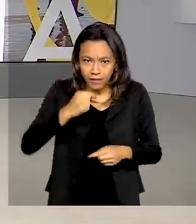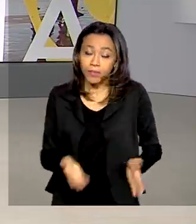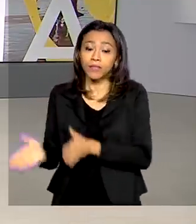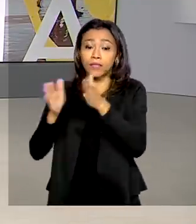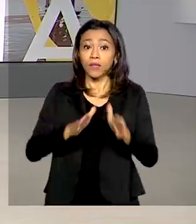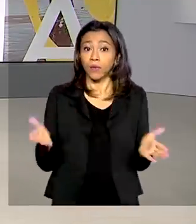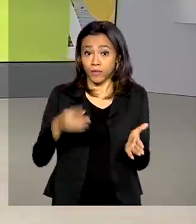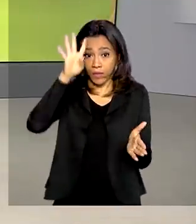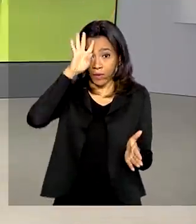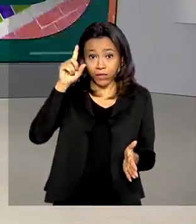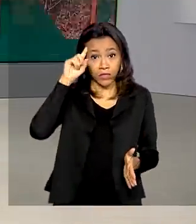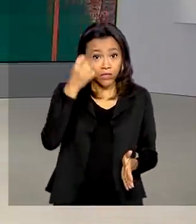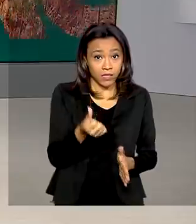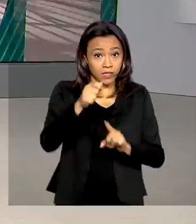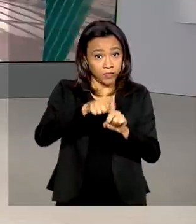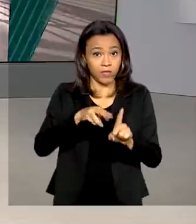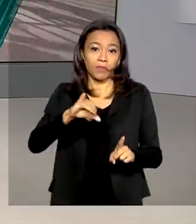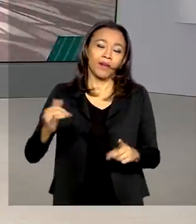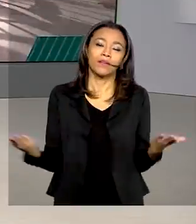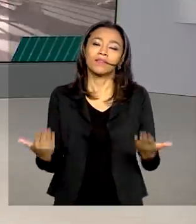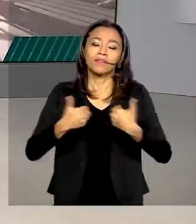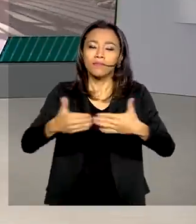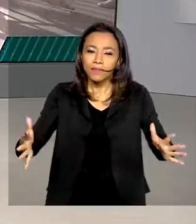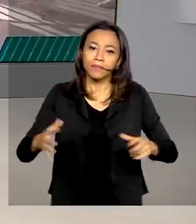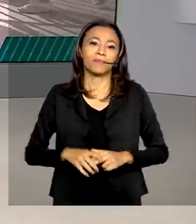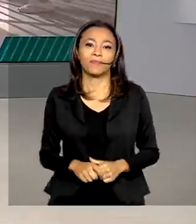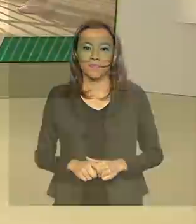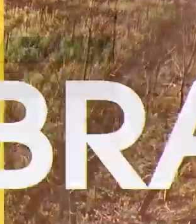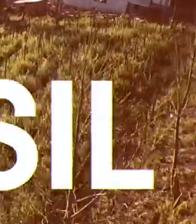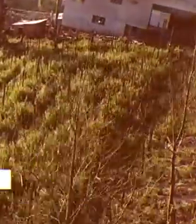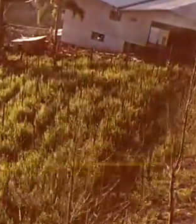quarta-feira, 6 de maio. O Brasil em Dia começa agora.